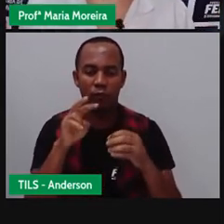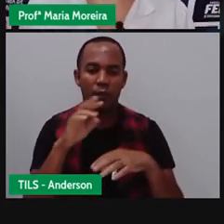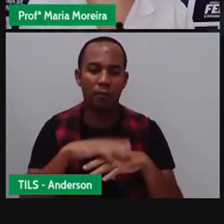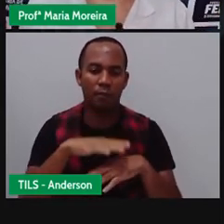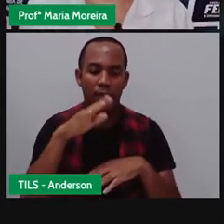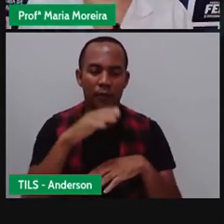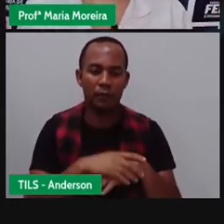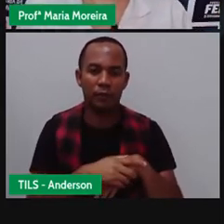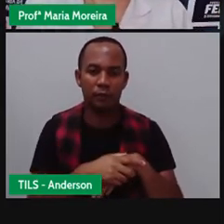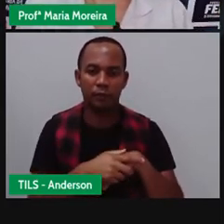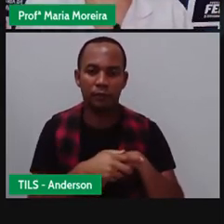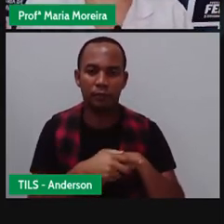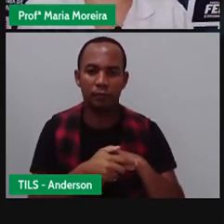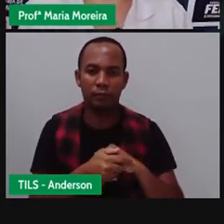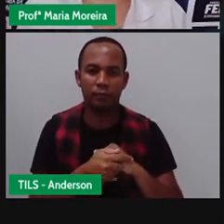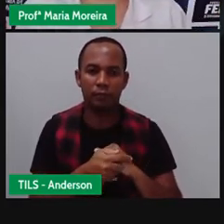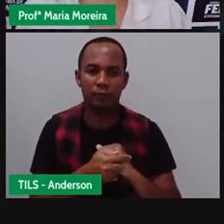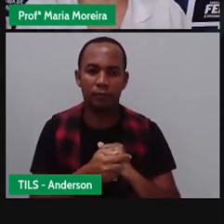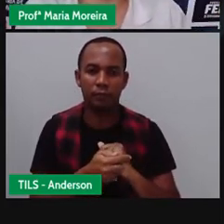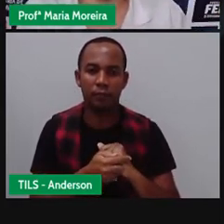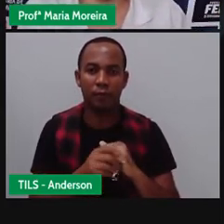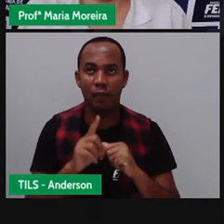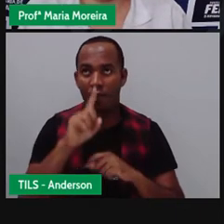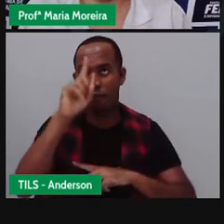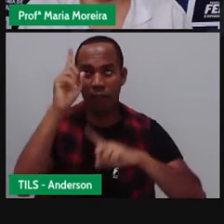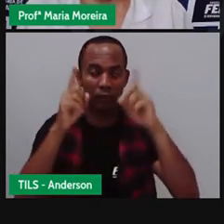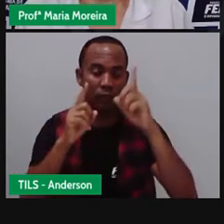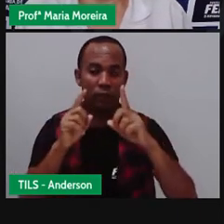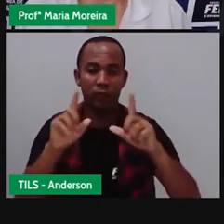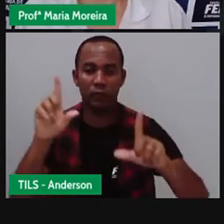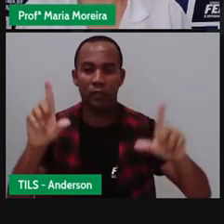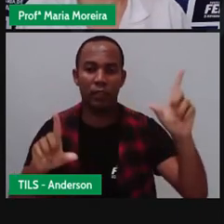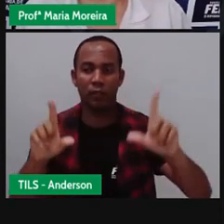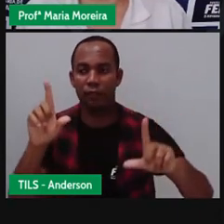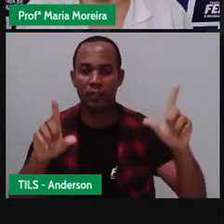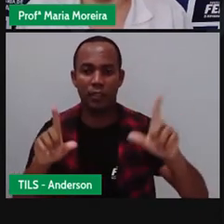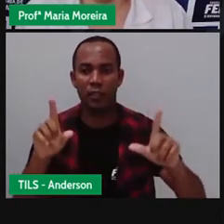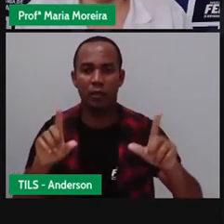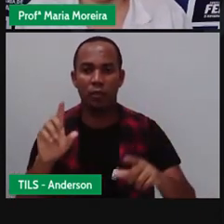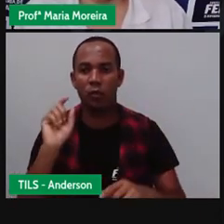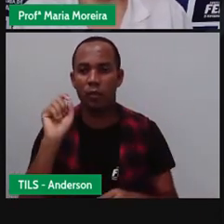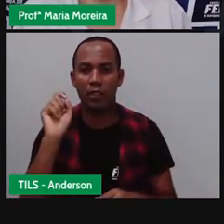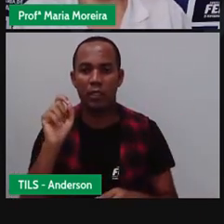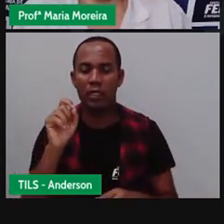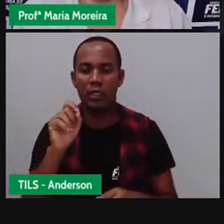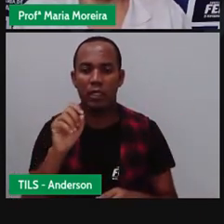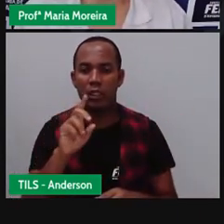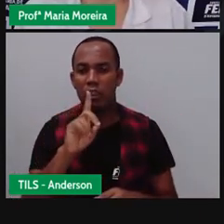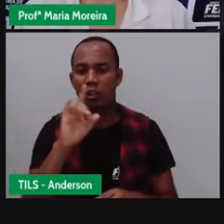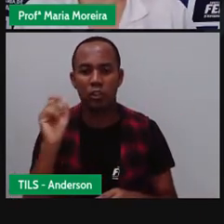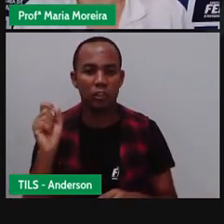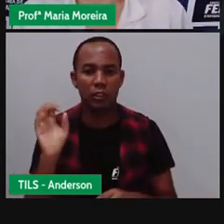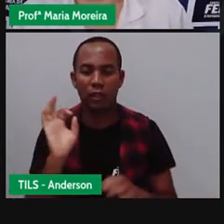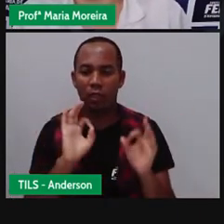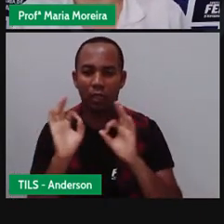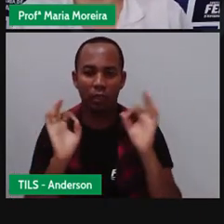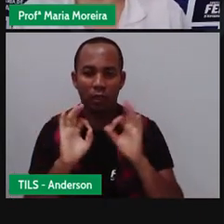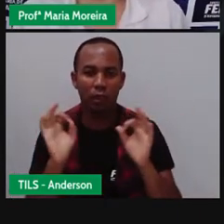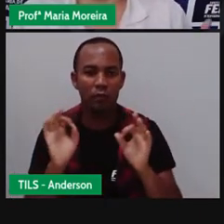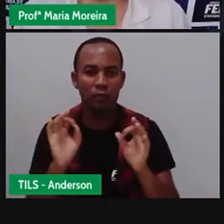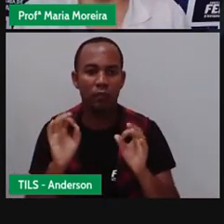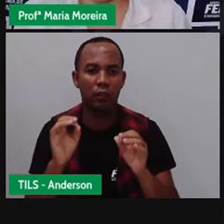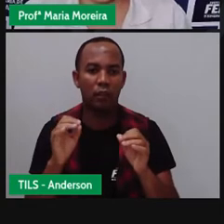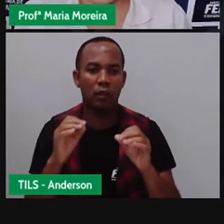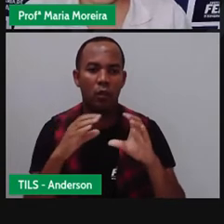frequência, né? Então, a invenção da televisão não foi datada, né? Como dos demais